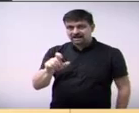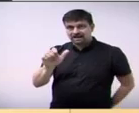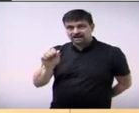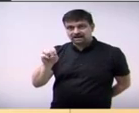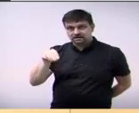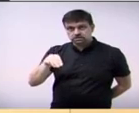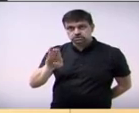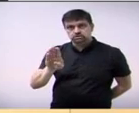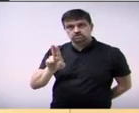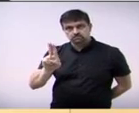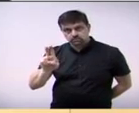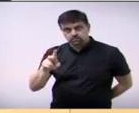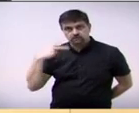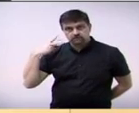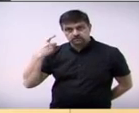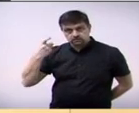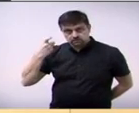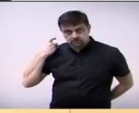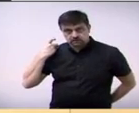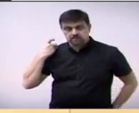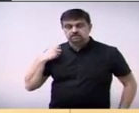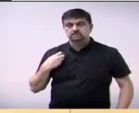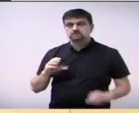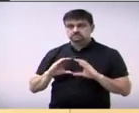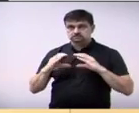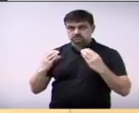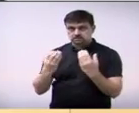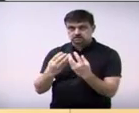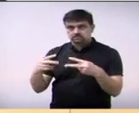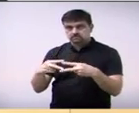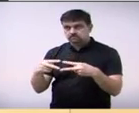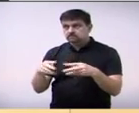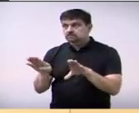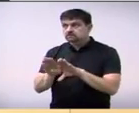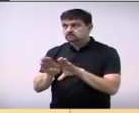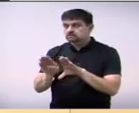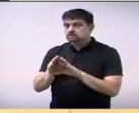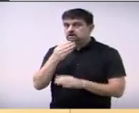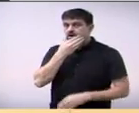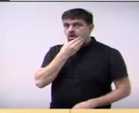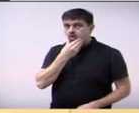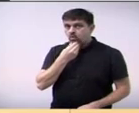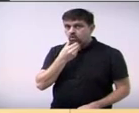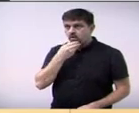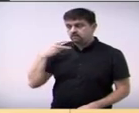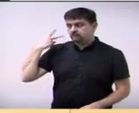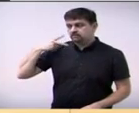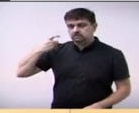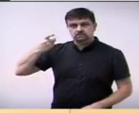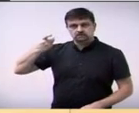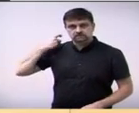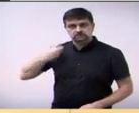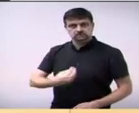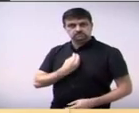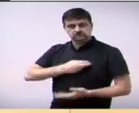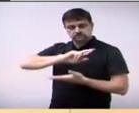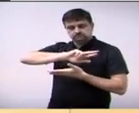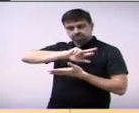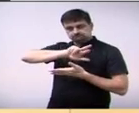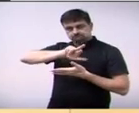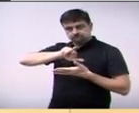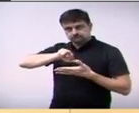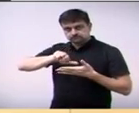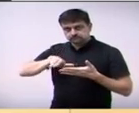casa. Gostaria de agradecer a presença do senhor Jurandir, ex-vereador, ex-presidente dessa casa e